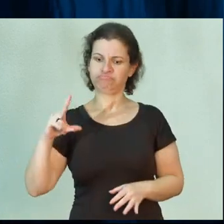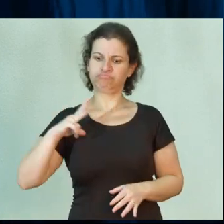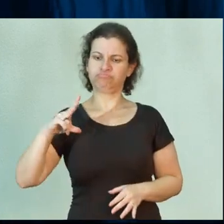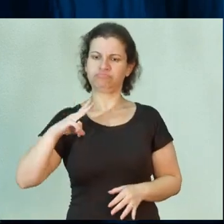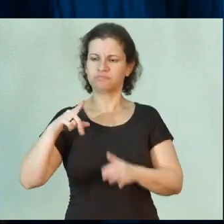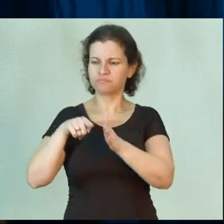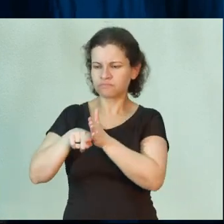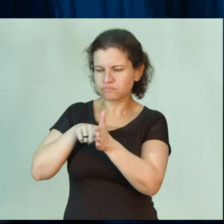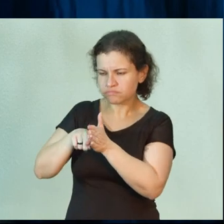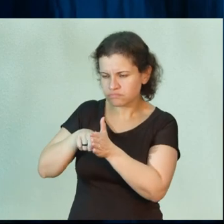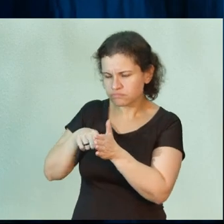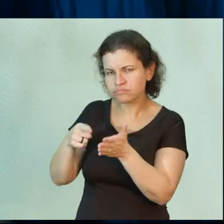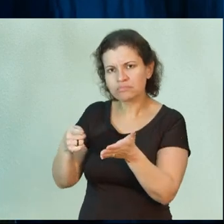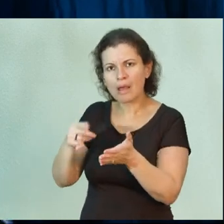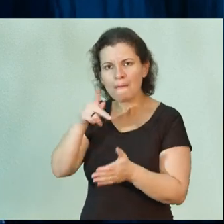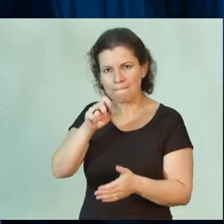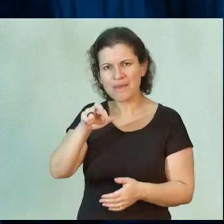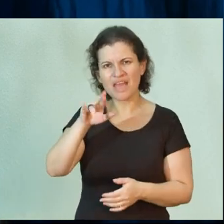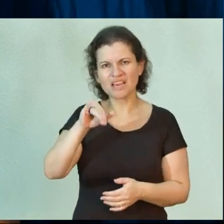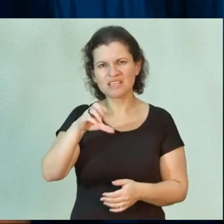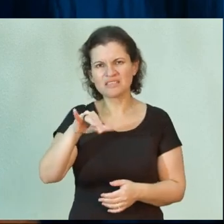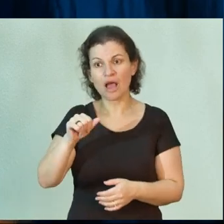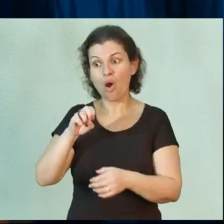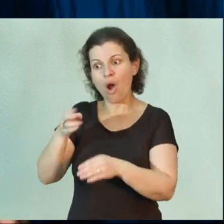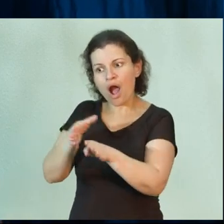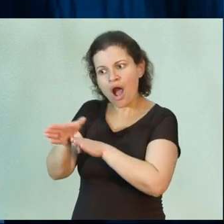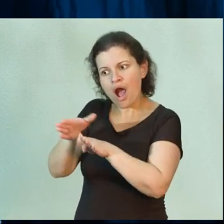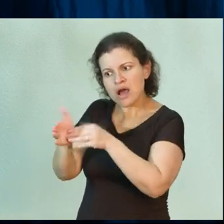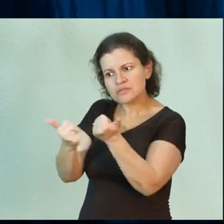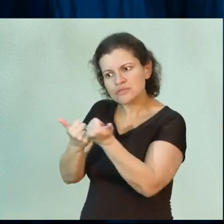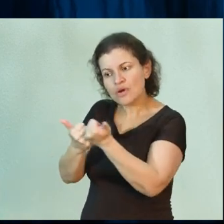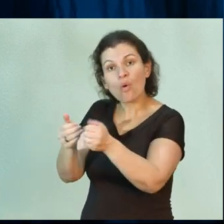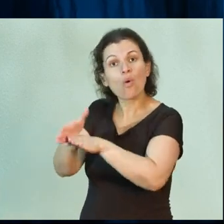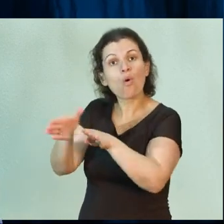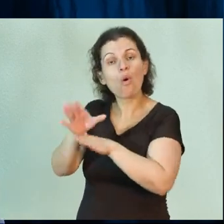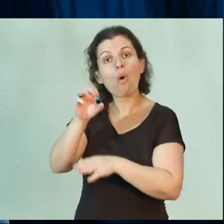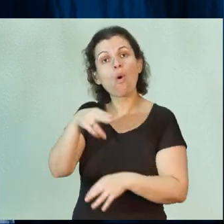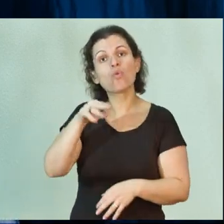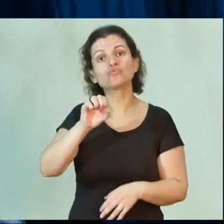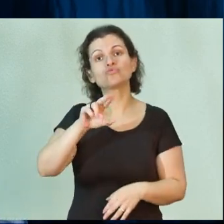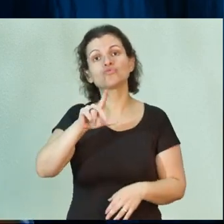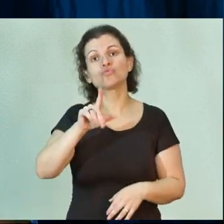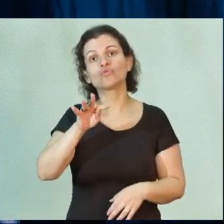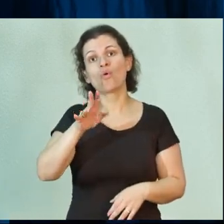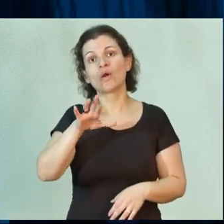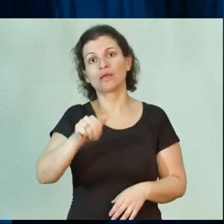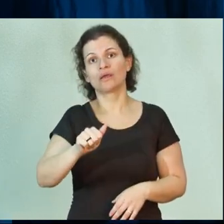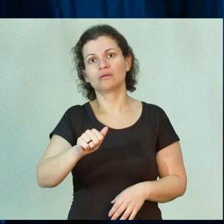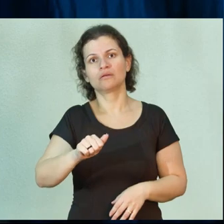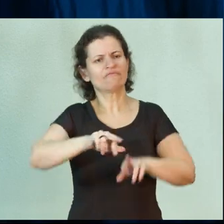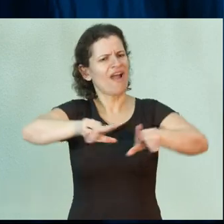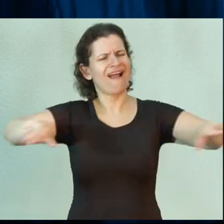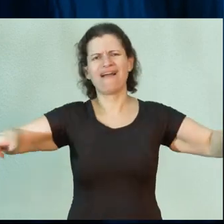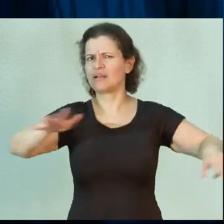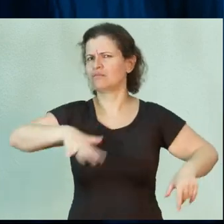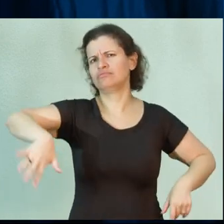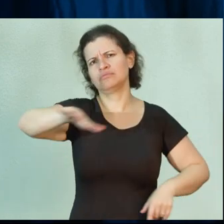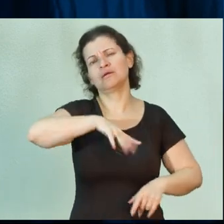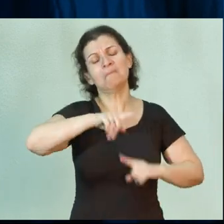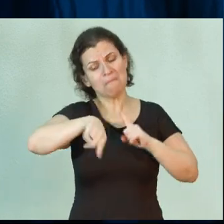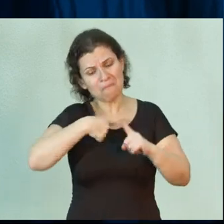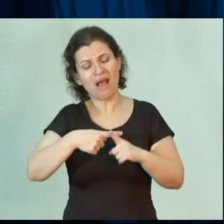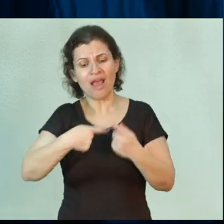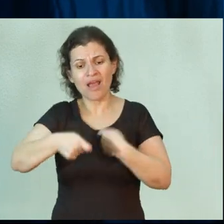perícia, ou em assessoria, ou consultorias. Ou seja, é um campo muito vasto. E ainda há